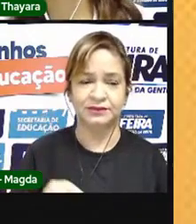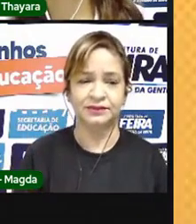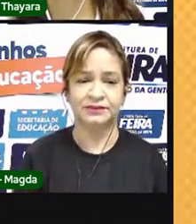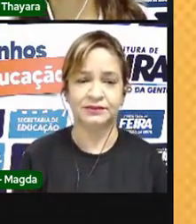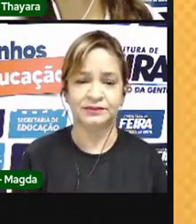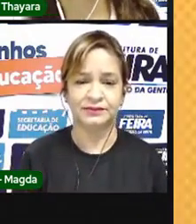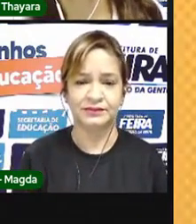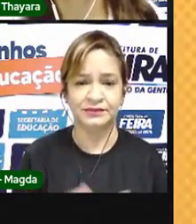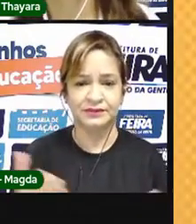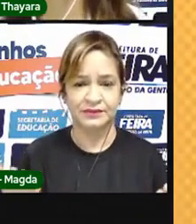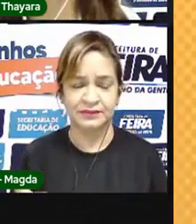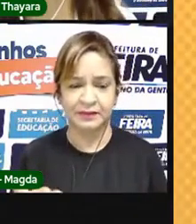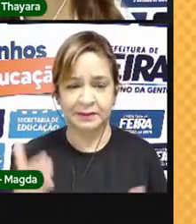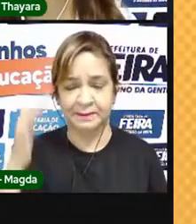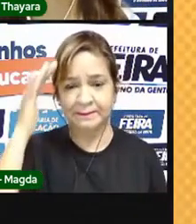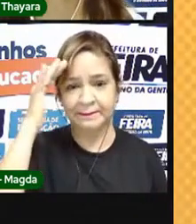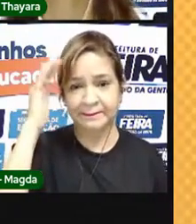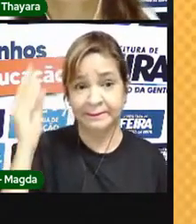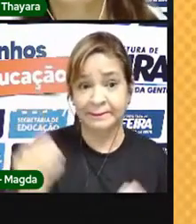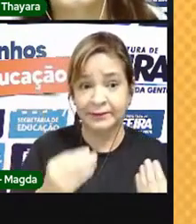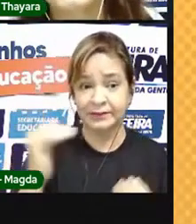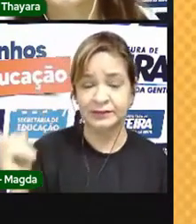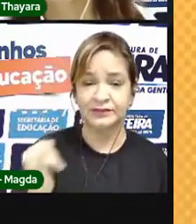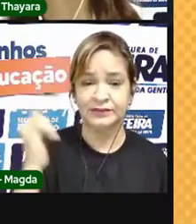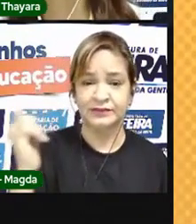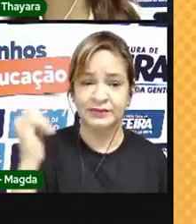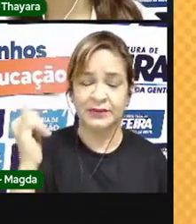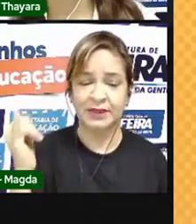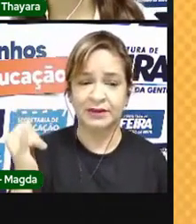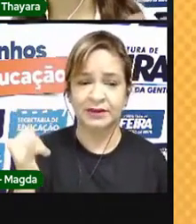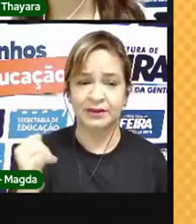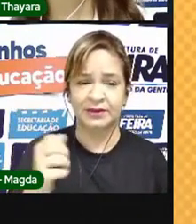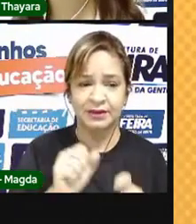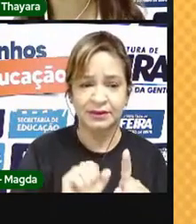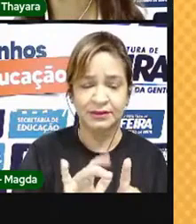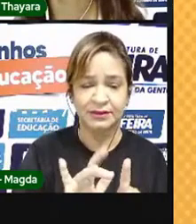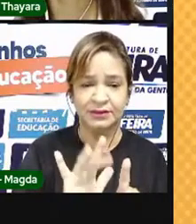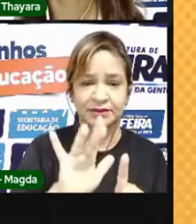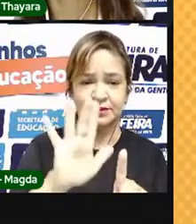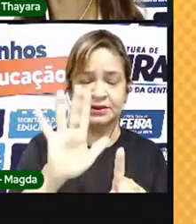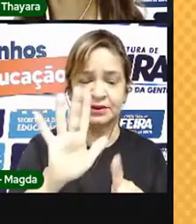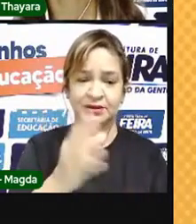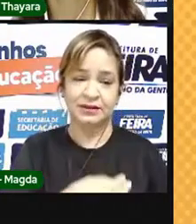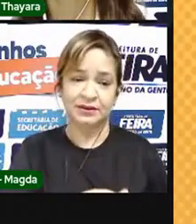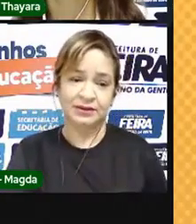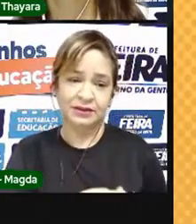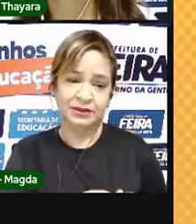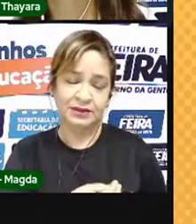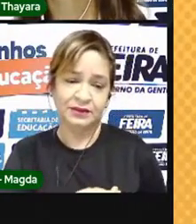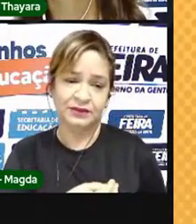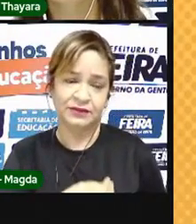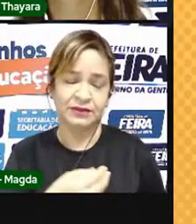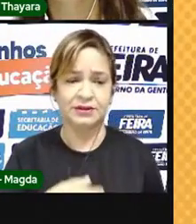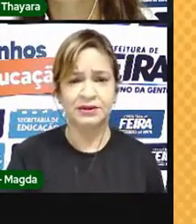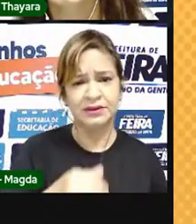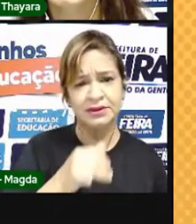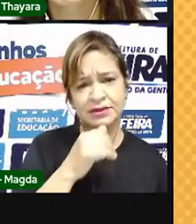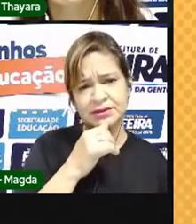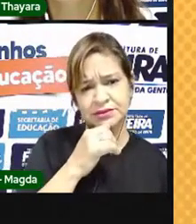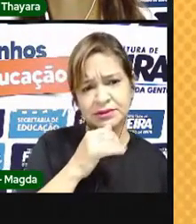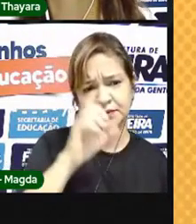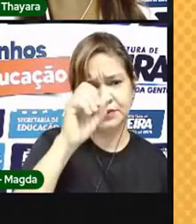Agora, vamos entender a importância desses gases aqui para a sobrevivência na Terra. Por exemplo, o